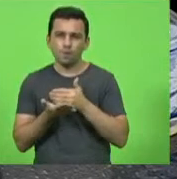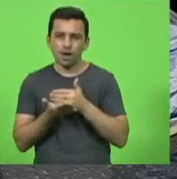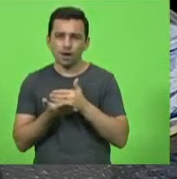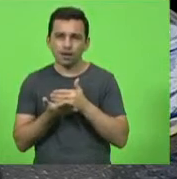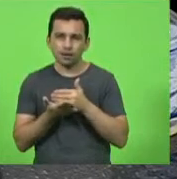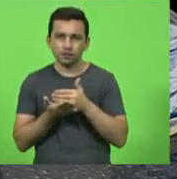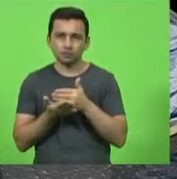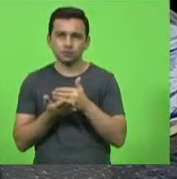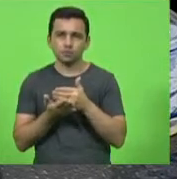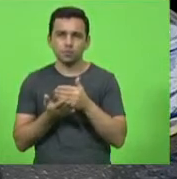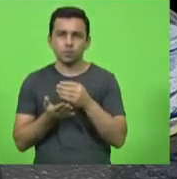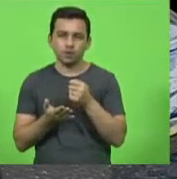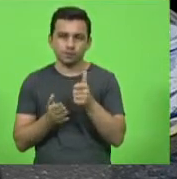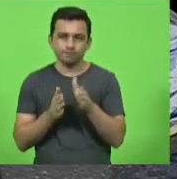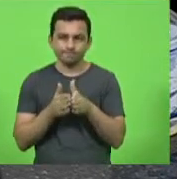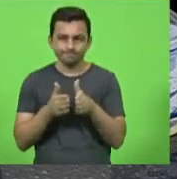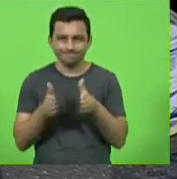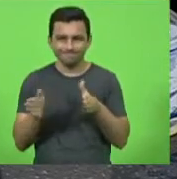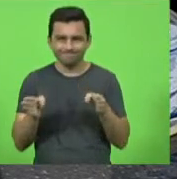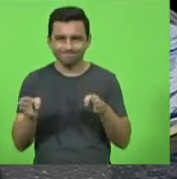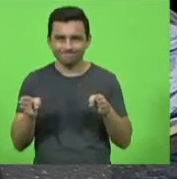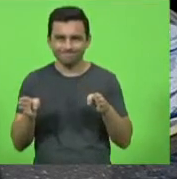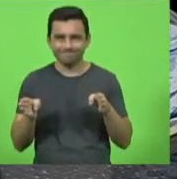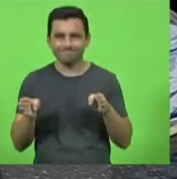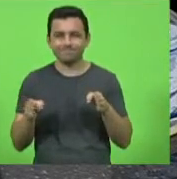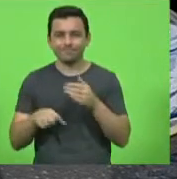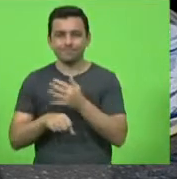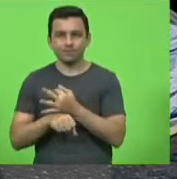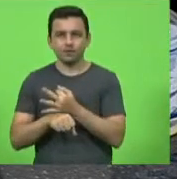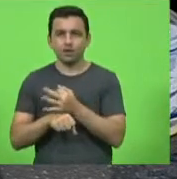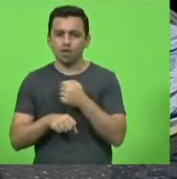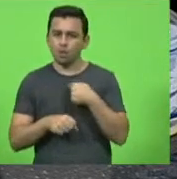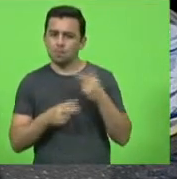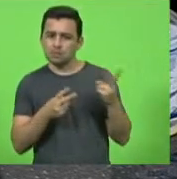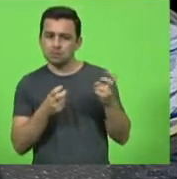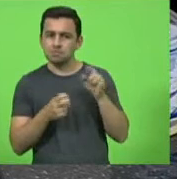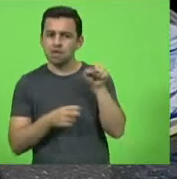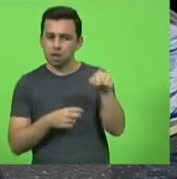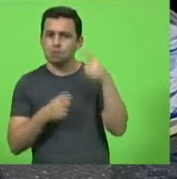recesso percebi nele a preocupação